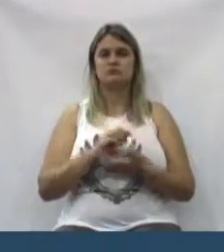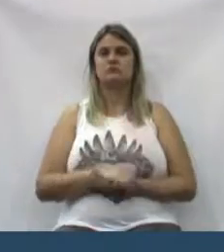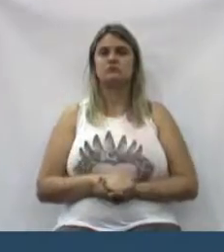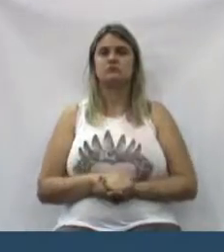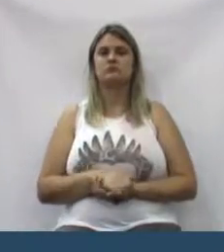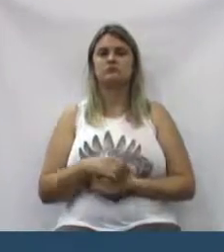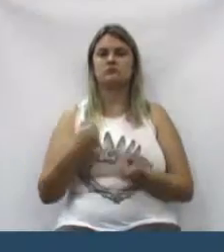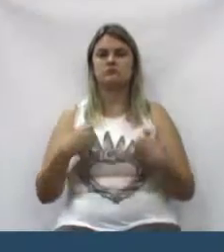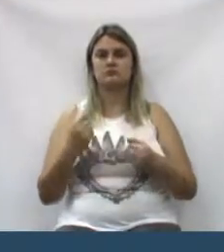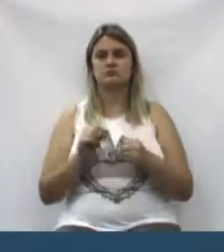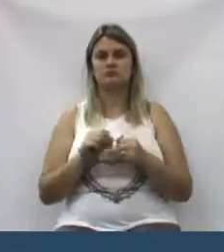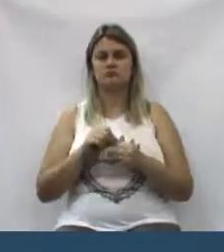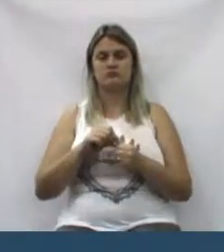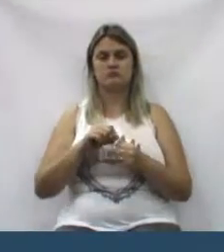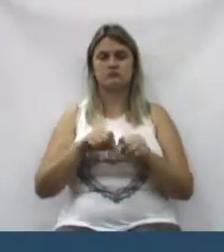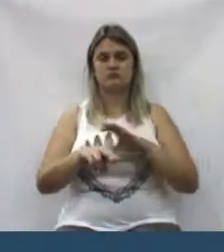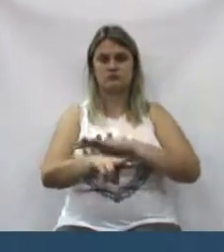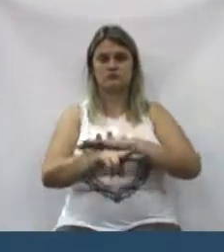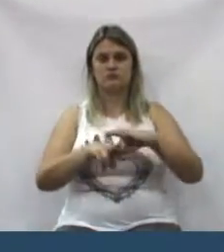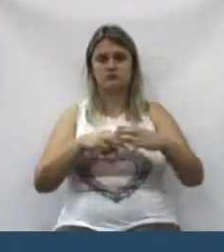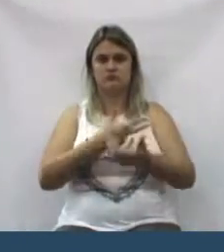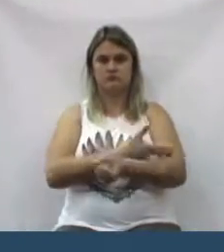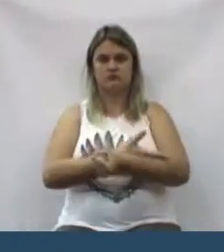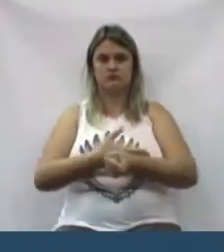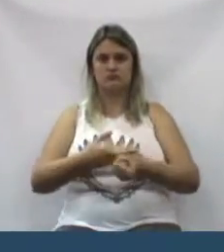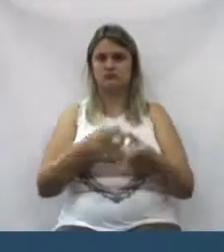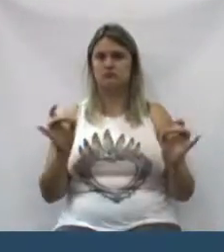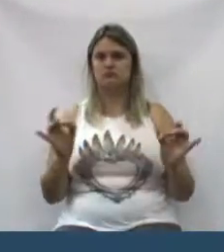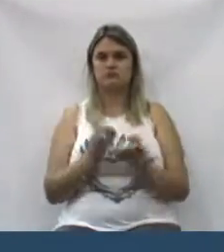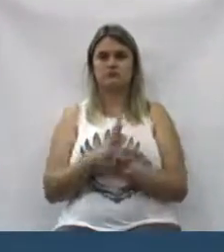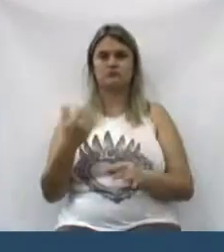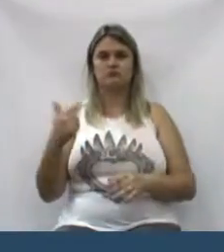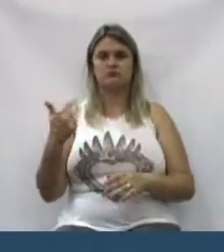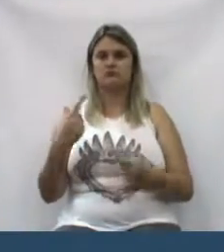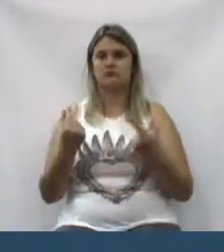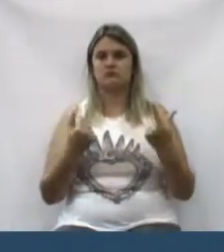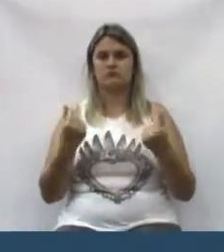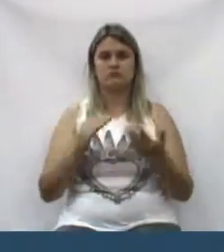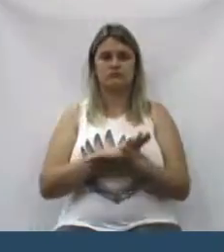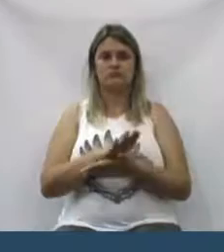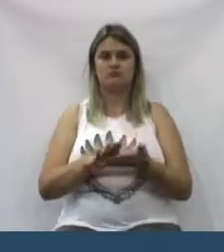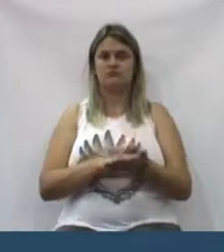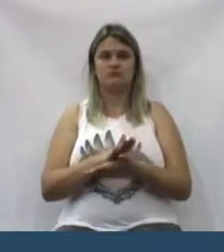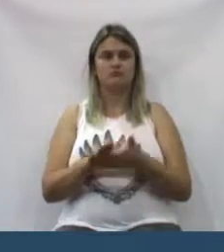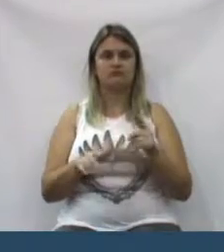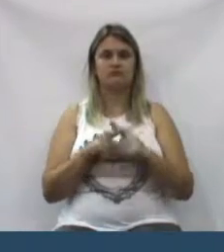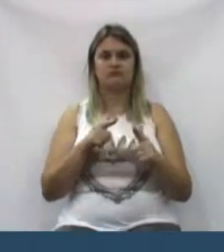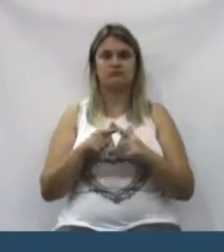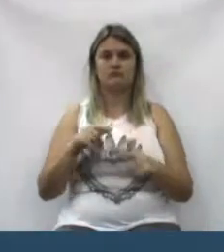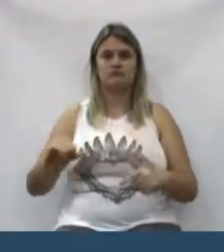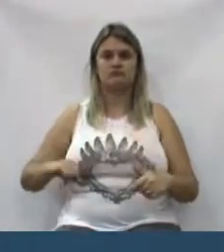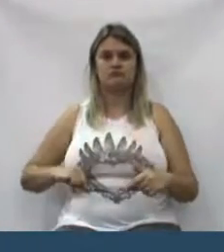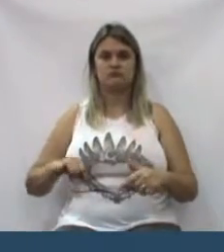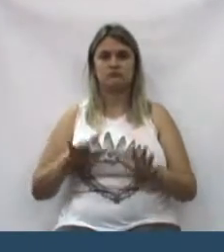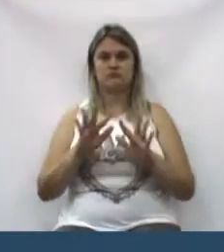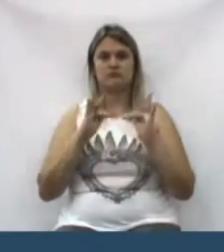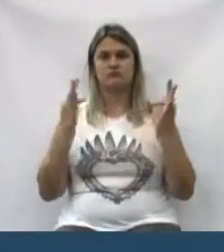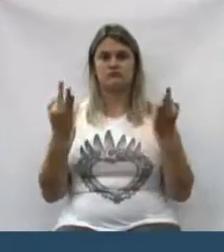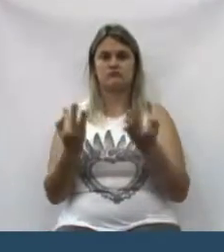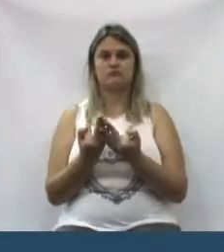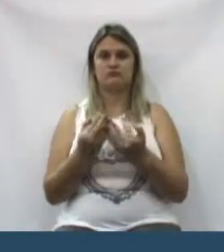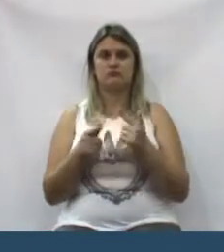saia lá que ele tem que fazer uma tomografia acabou-se a consulta acabou-se tudo por quê?